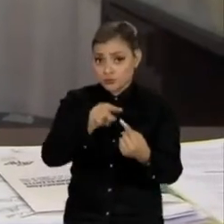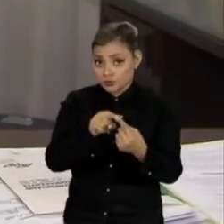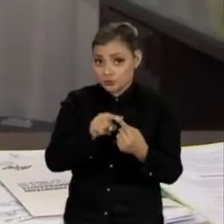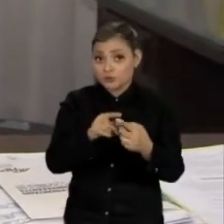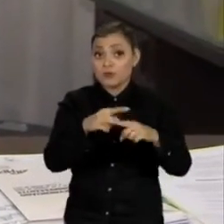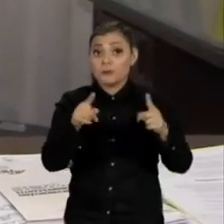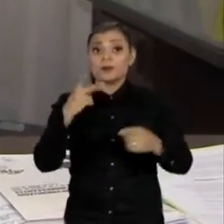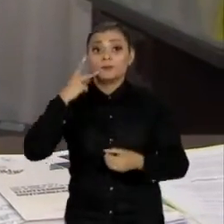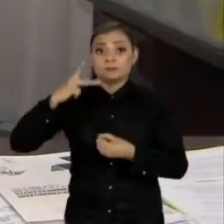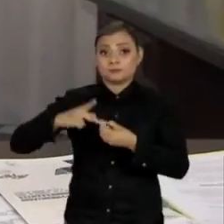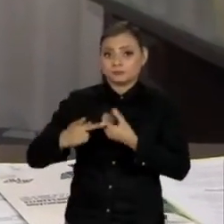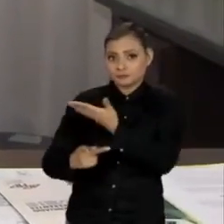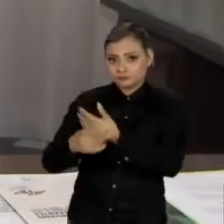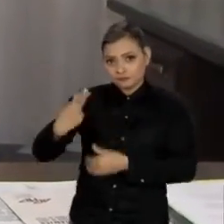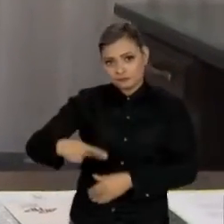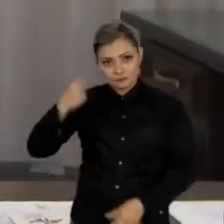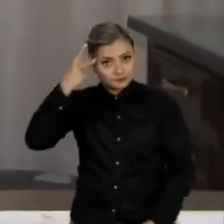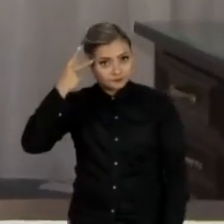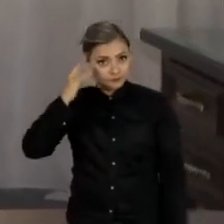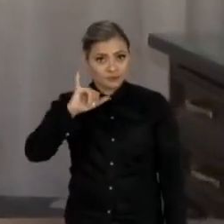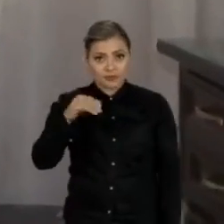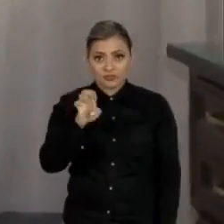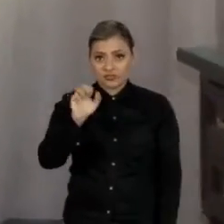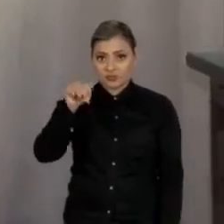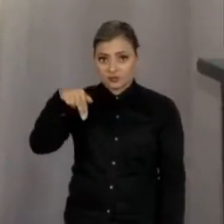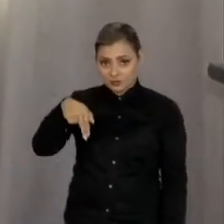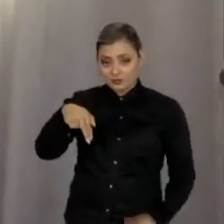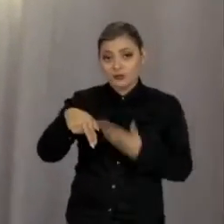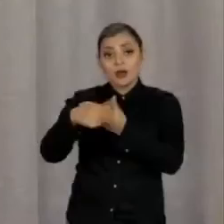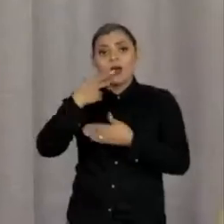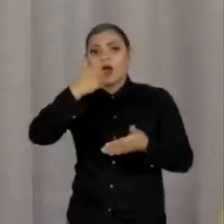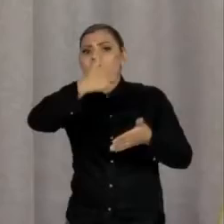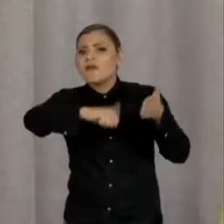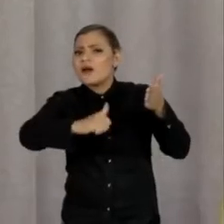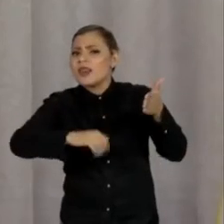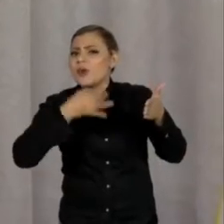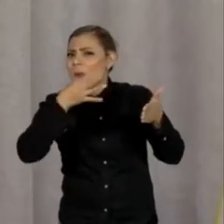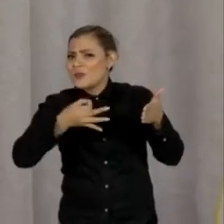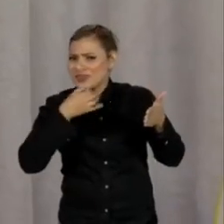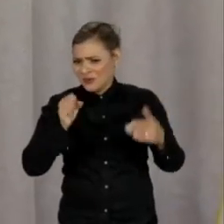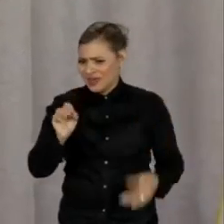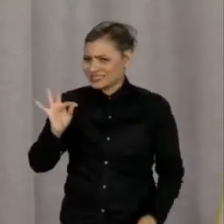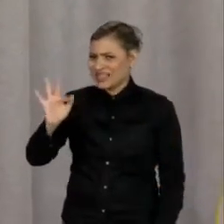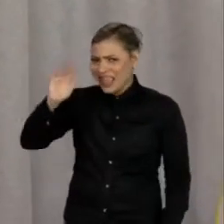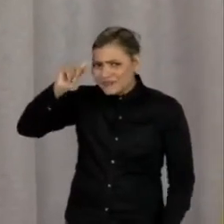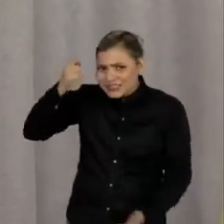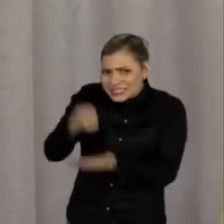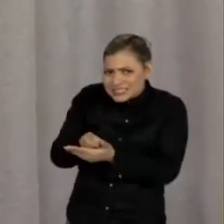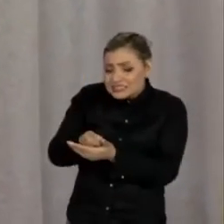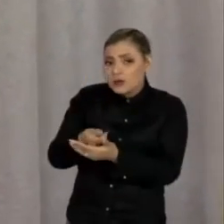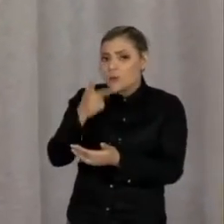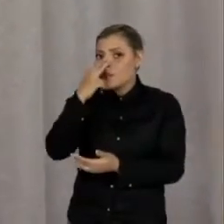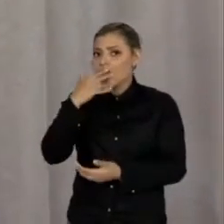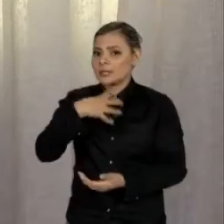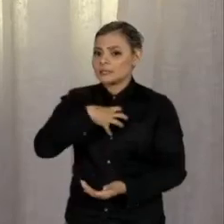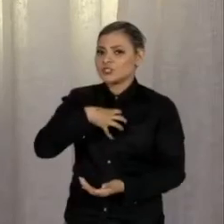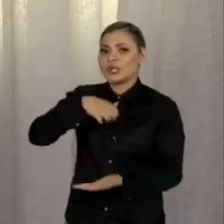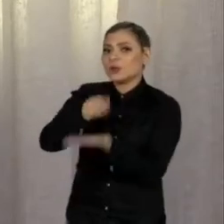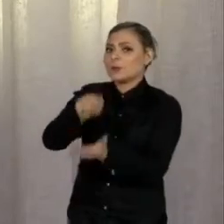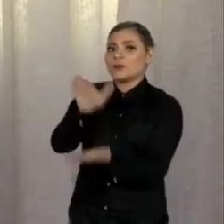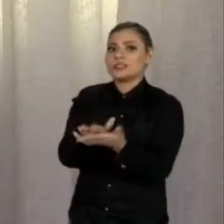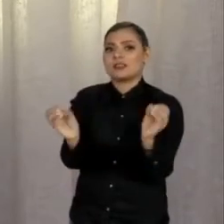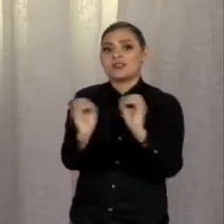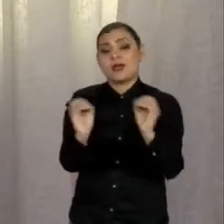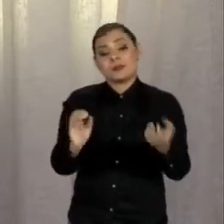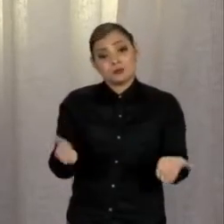Procurador-Geral de Justiça de São Paulo, Jean-Paulo Poggio Ismânio, avalia que a decisão do Supremo passa um recado de impunidade. O